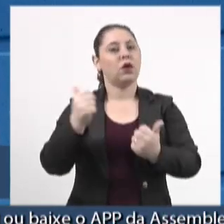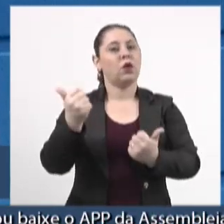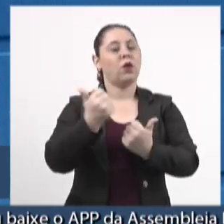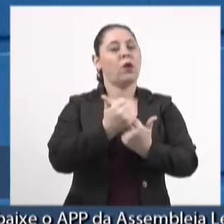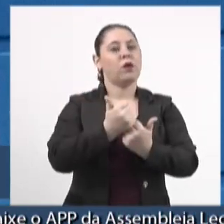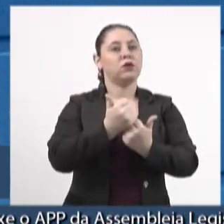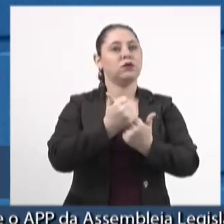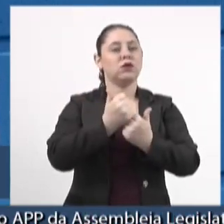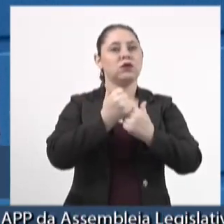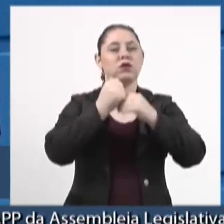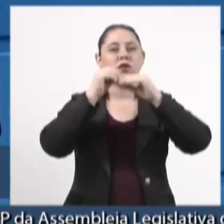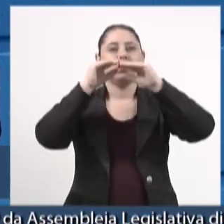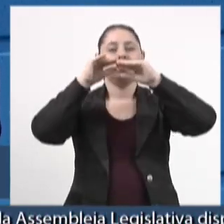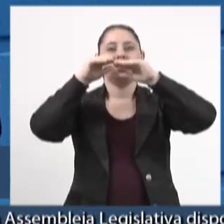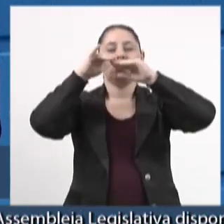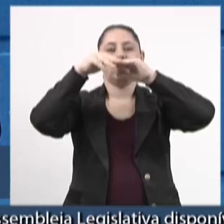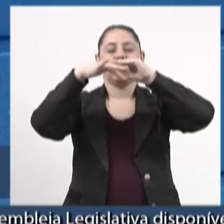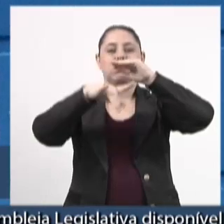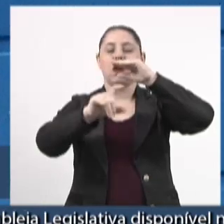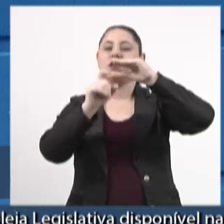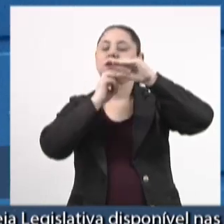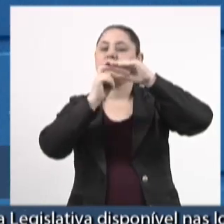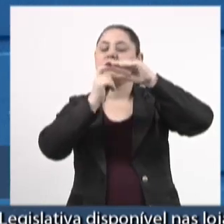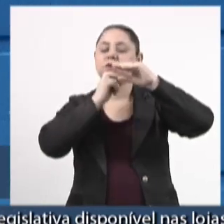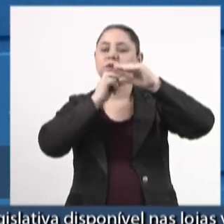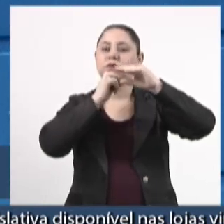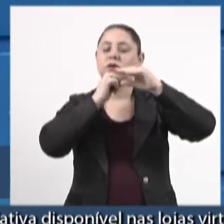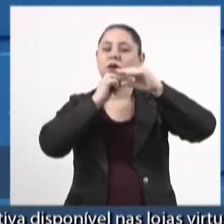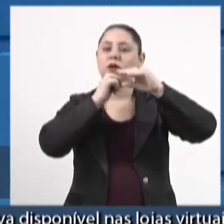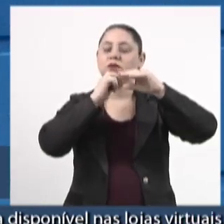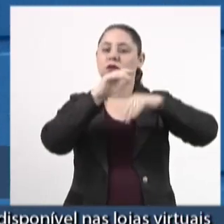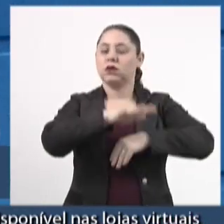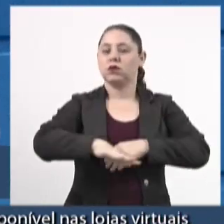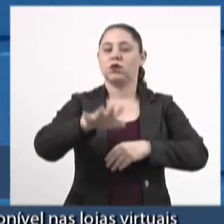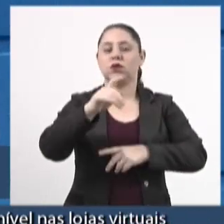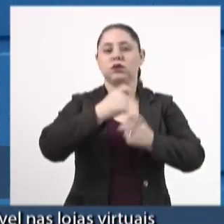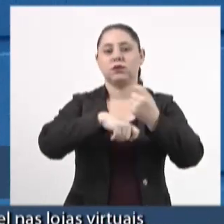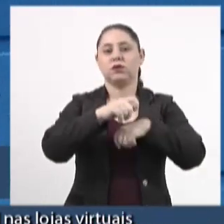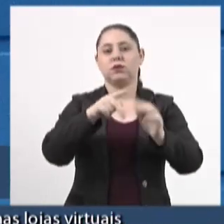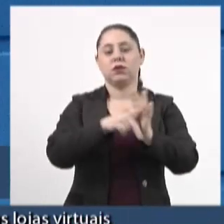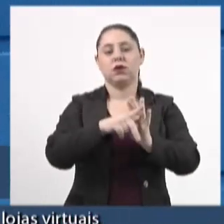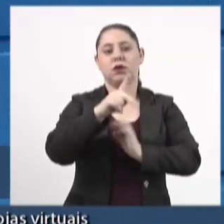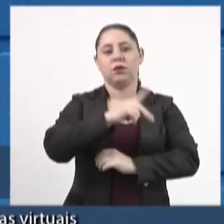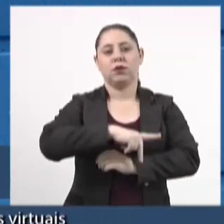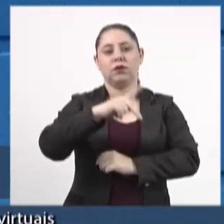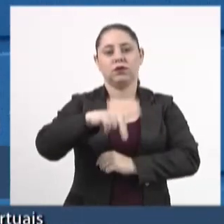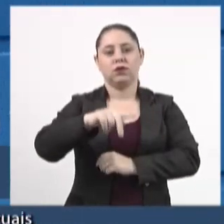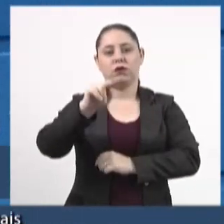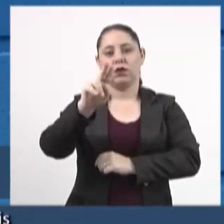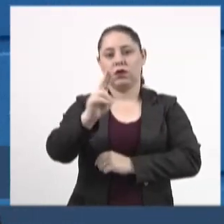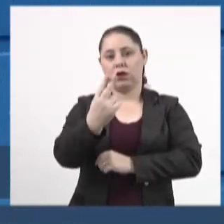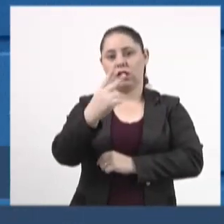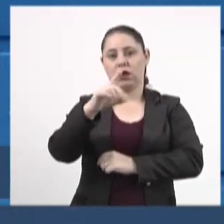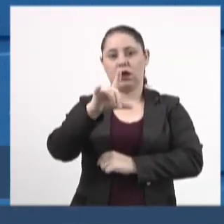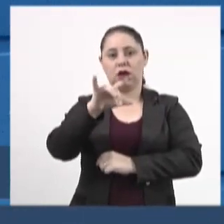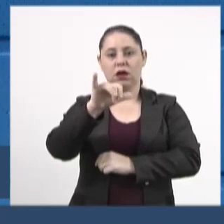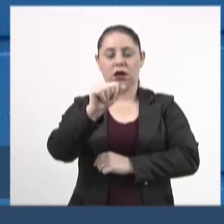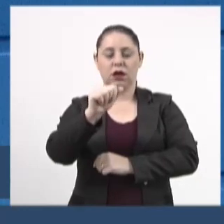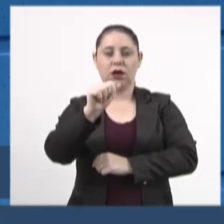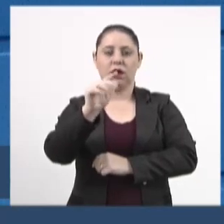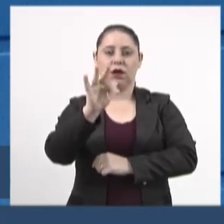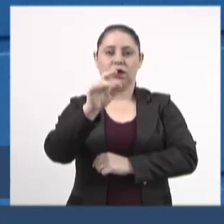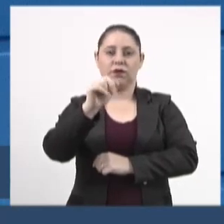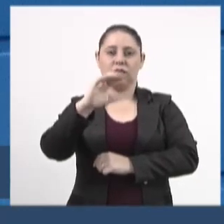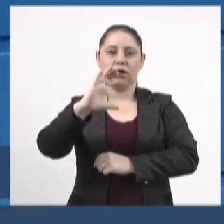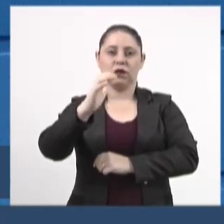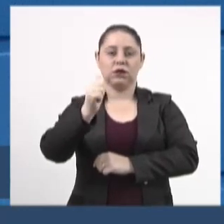aparelhos de ar-condicionado do setor administrativo da Escola Estadual, professora Hélia França Cardoso, situada em Campo